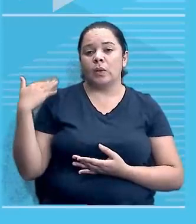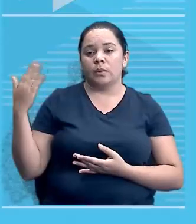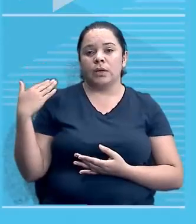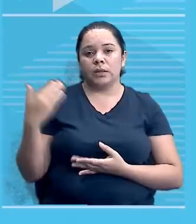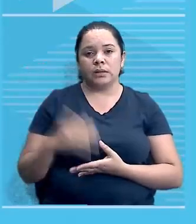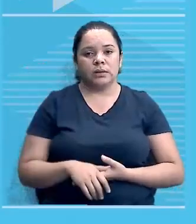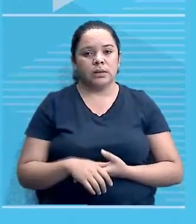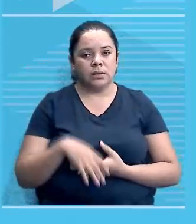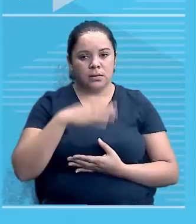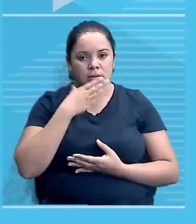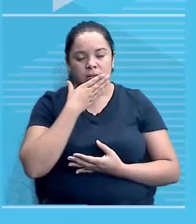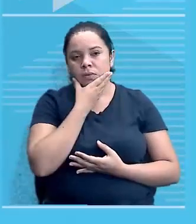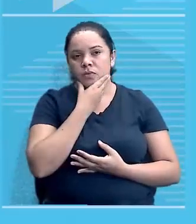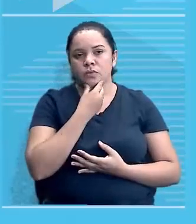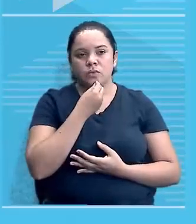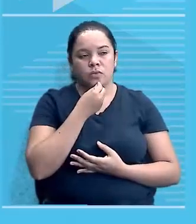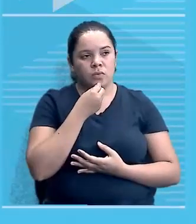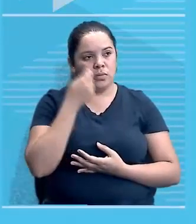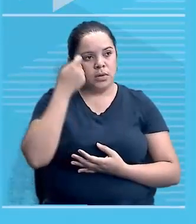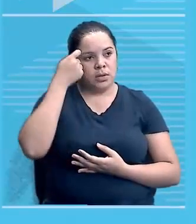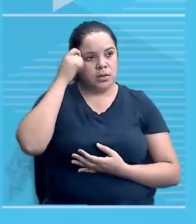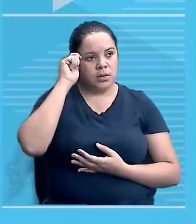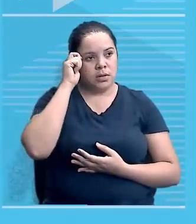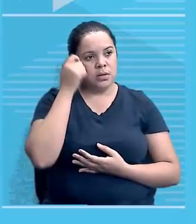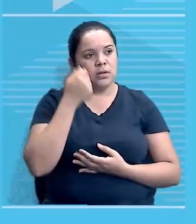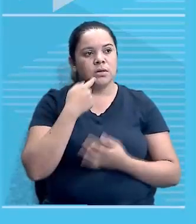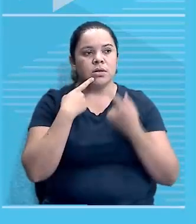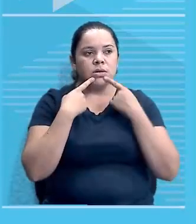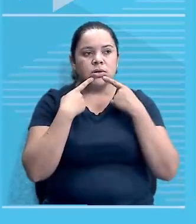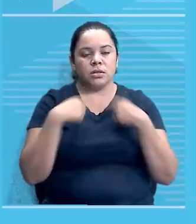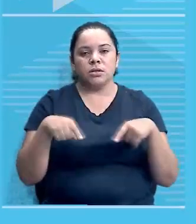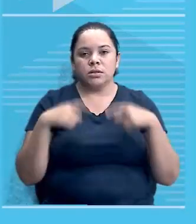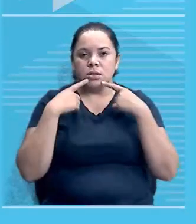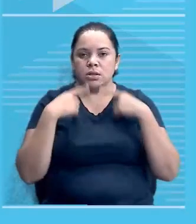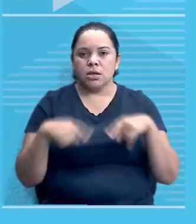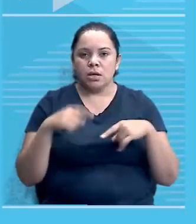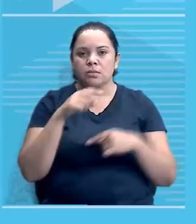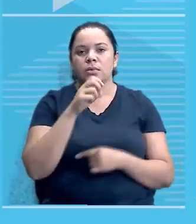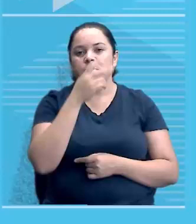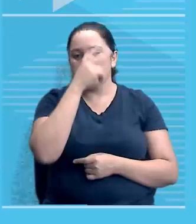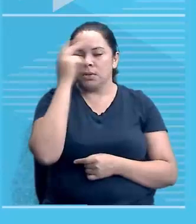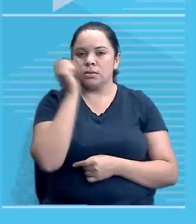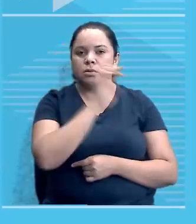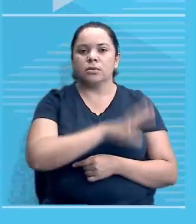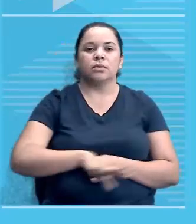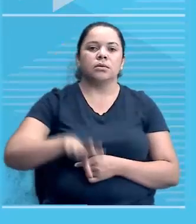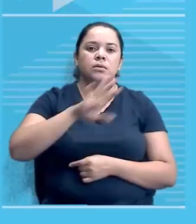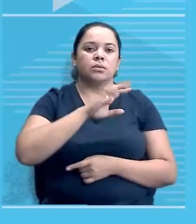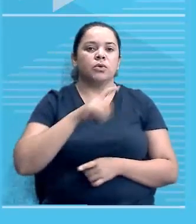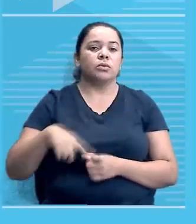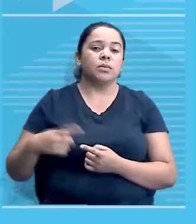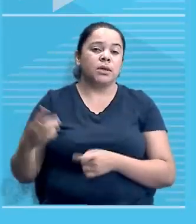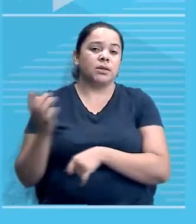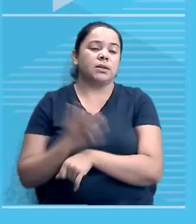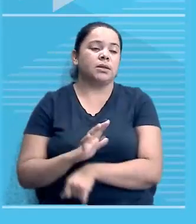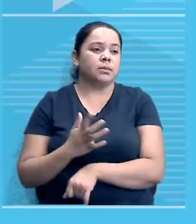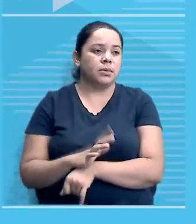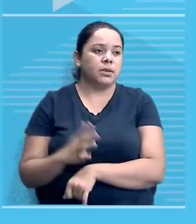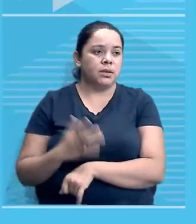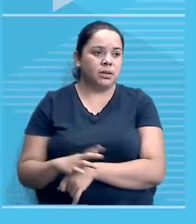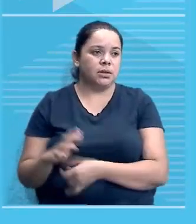esse europeu aqui, esse de cachimbo, de óculos escuros, mas na prática, com o tempo, o que nós constatamos? Que o senhor,